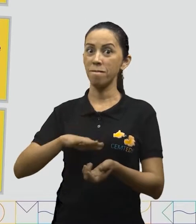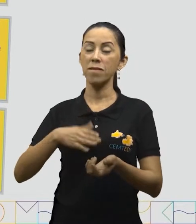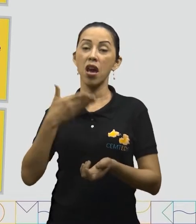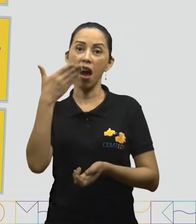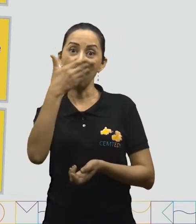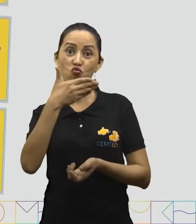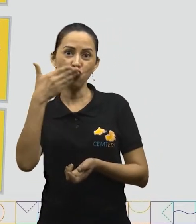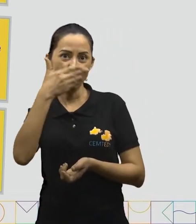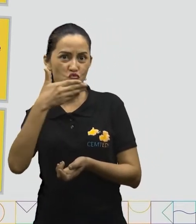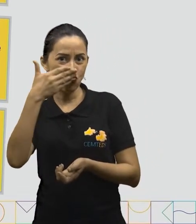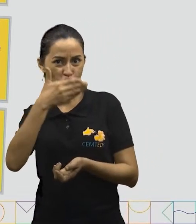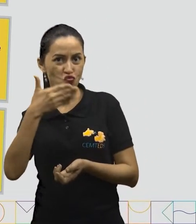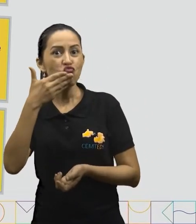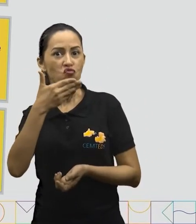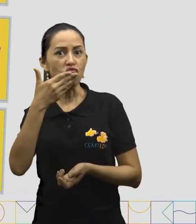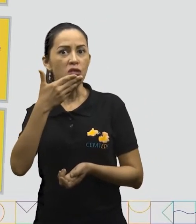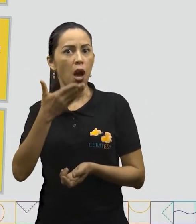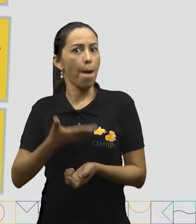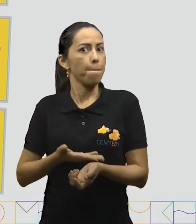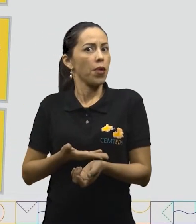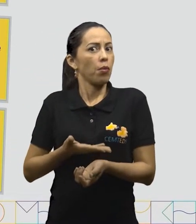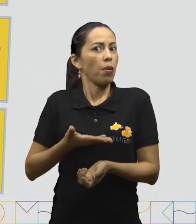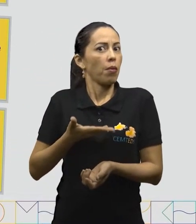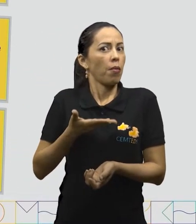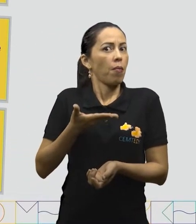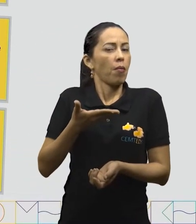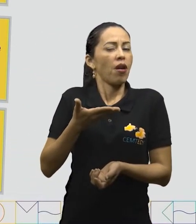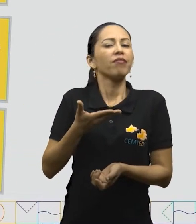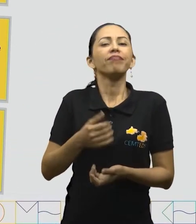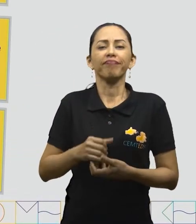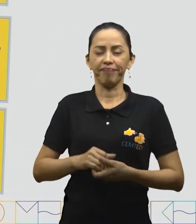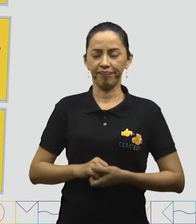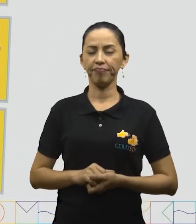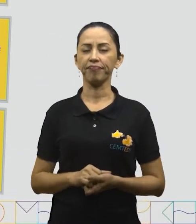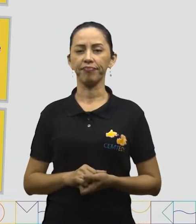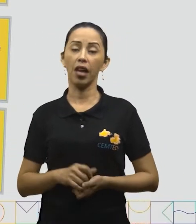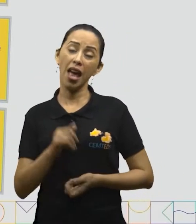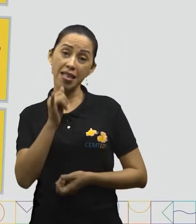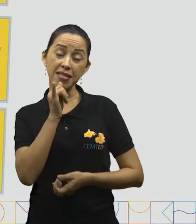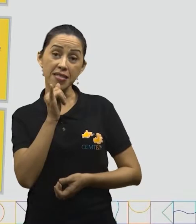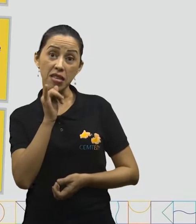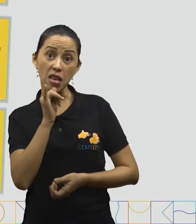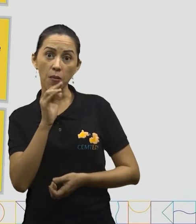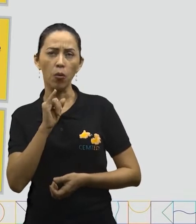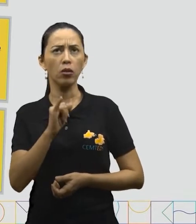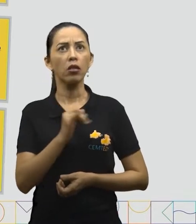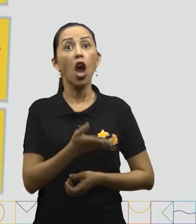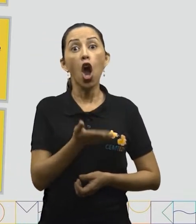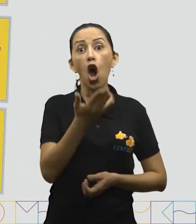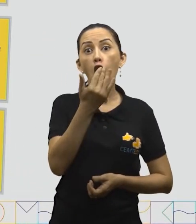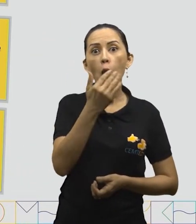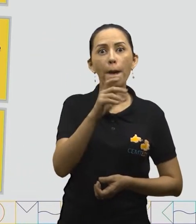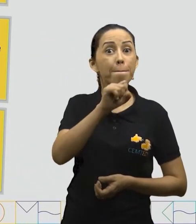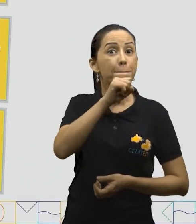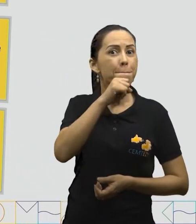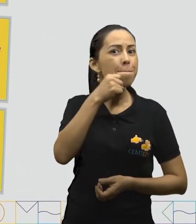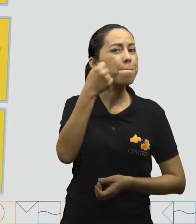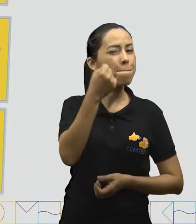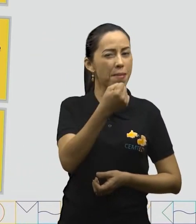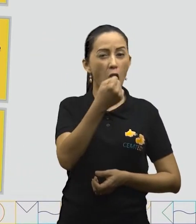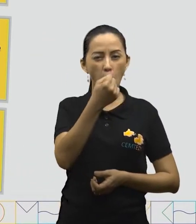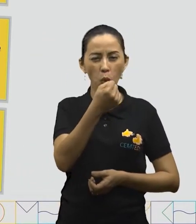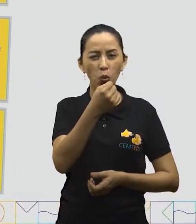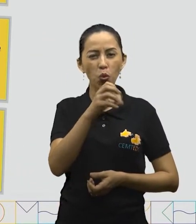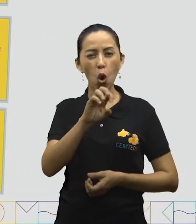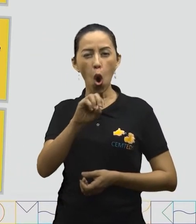corrente sanguínea é muito alta. Por exemplo, se a gente for comer um pão sozinho ou uma tapioca sem nada, uma tapioca branquinha sem